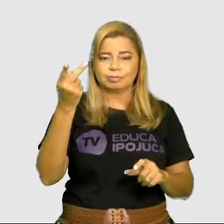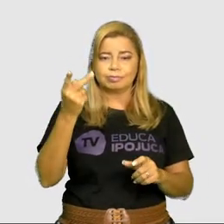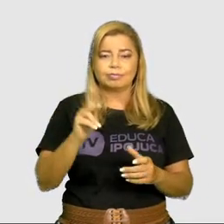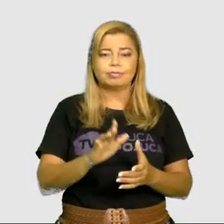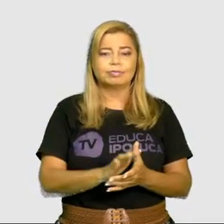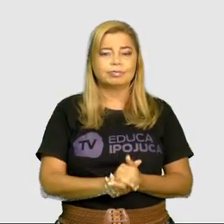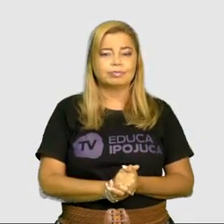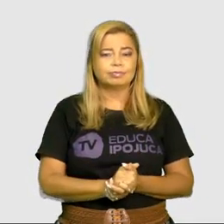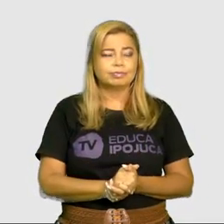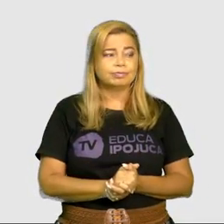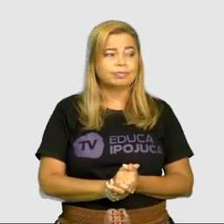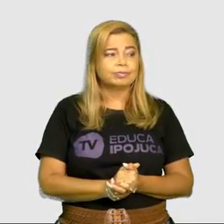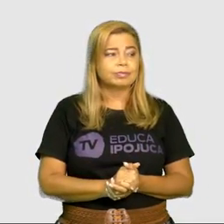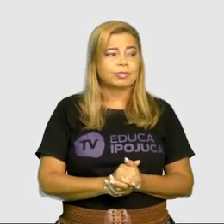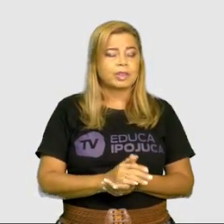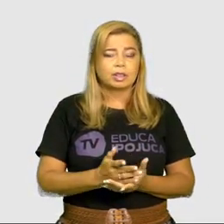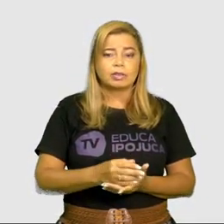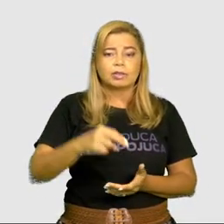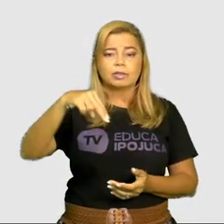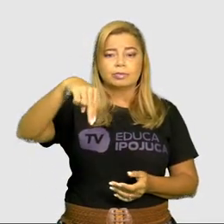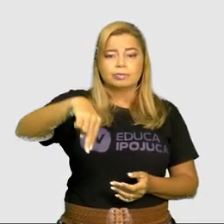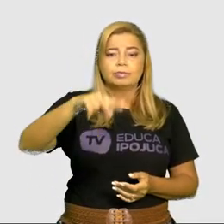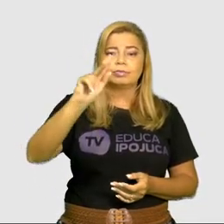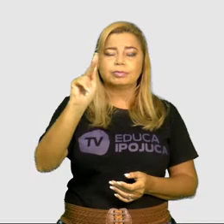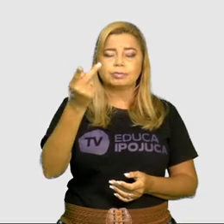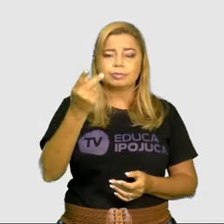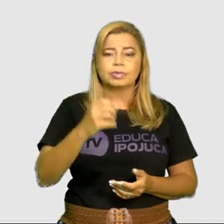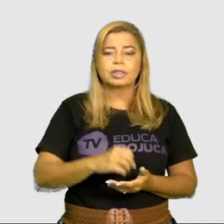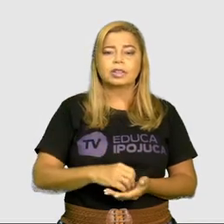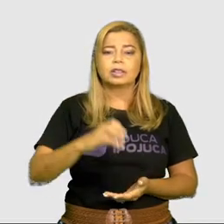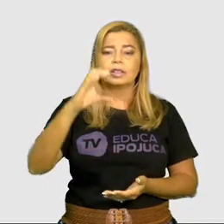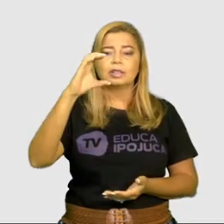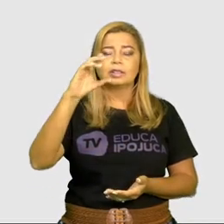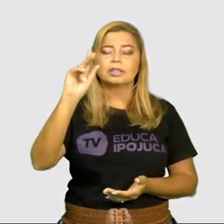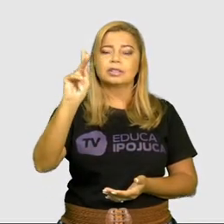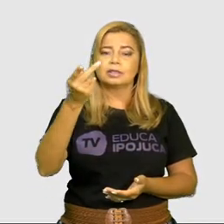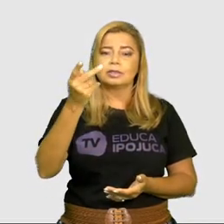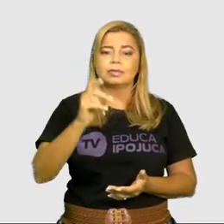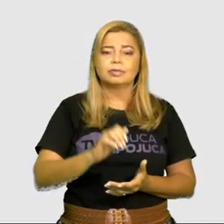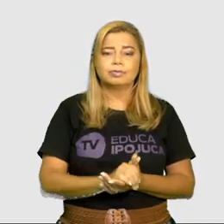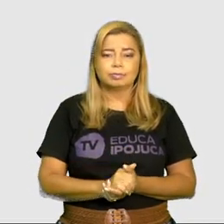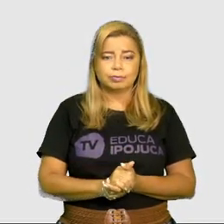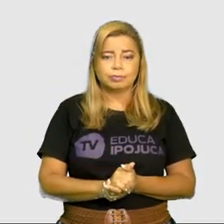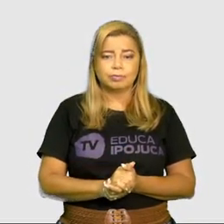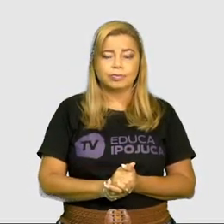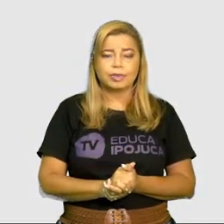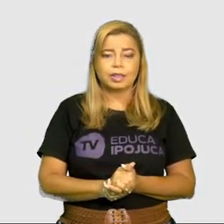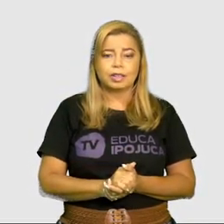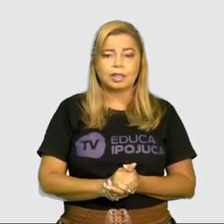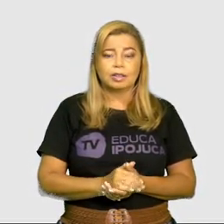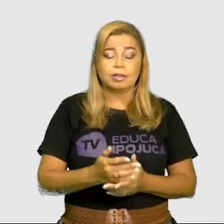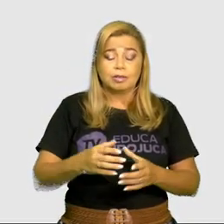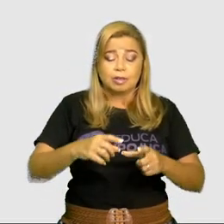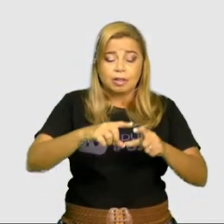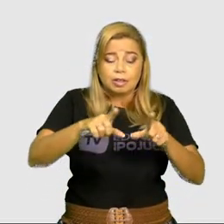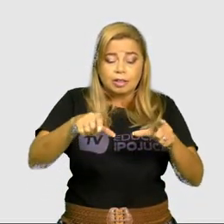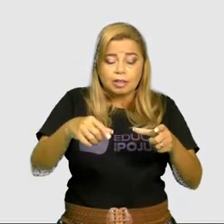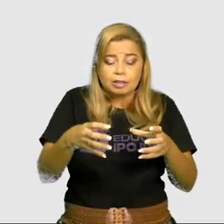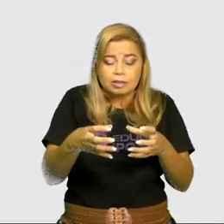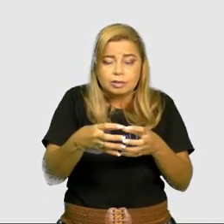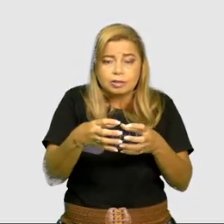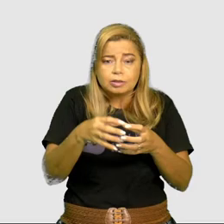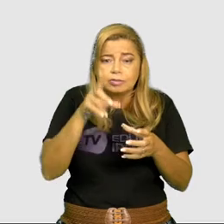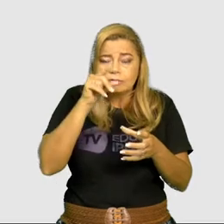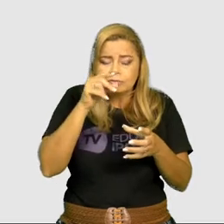como NH e CH. Aqui você vê, Ninho, sonho,